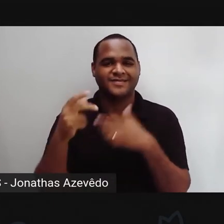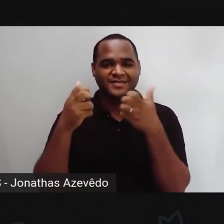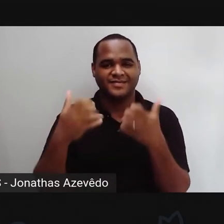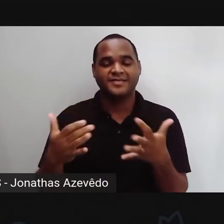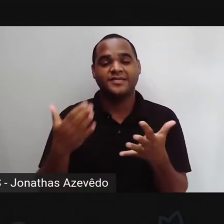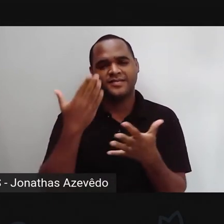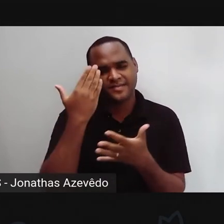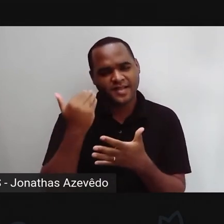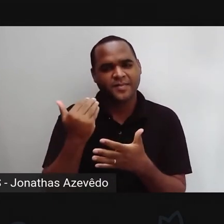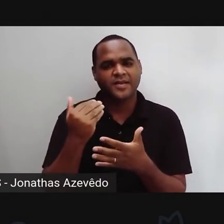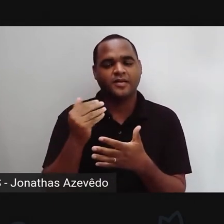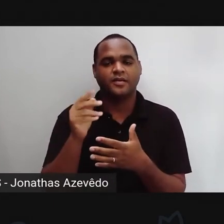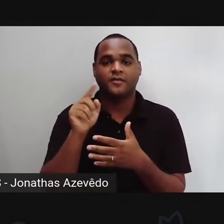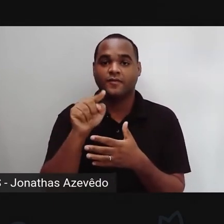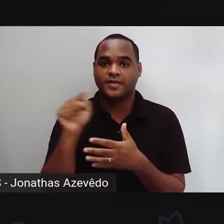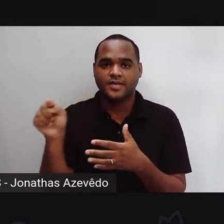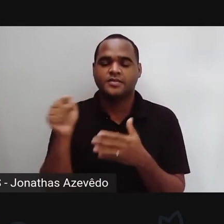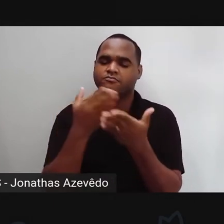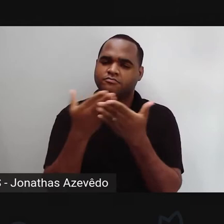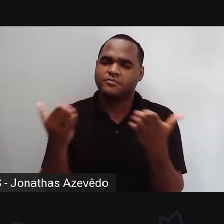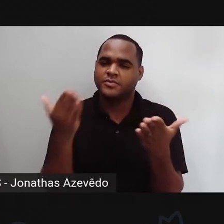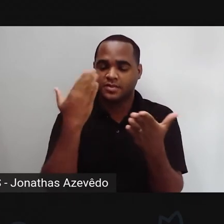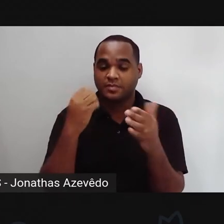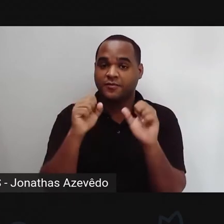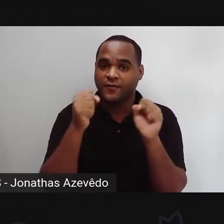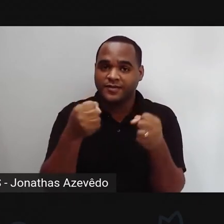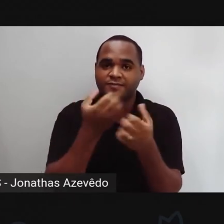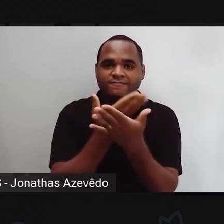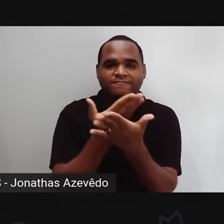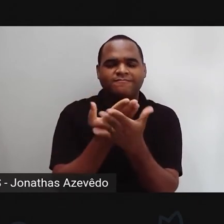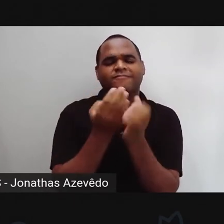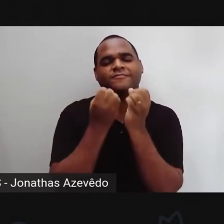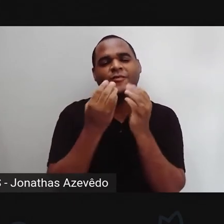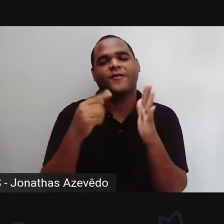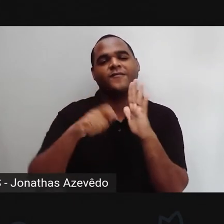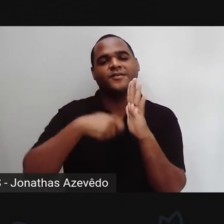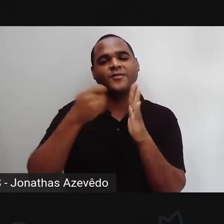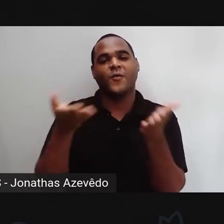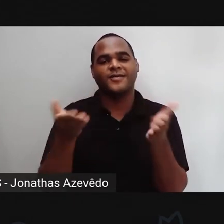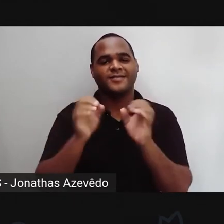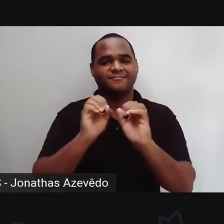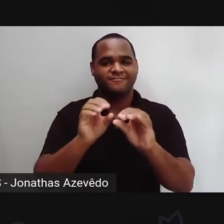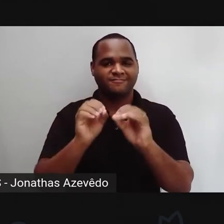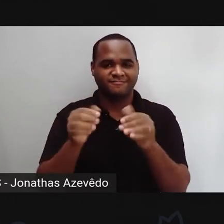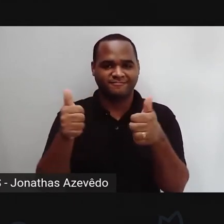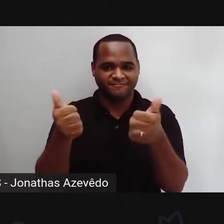saber sobre o que nós vamos estudar na videoaula de hoje. Vamos lá?